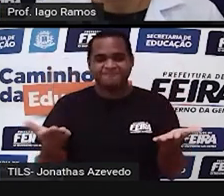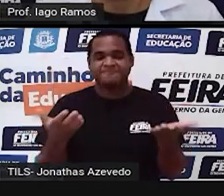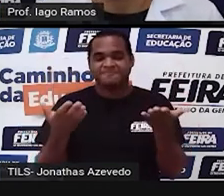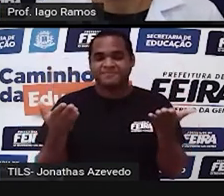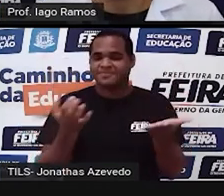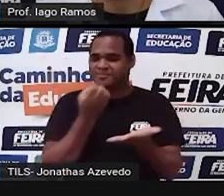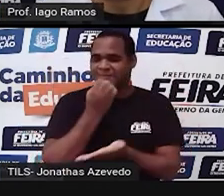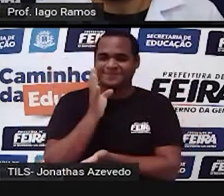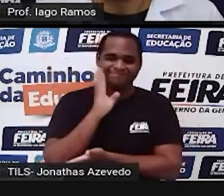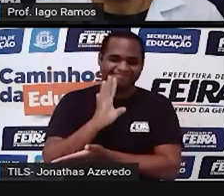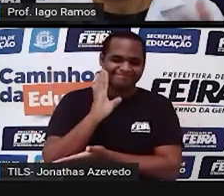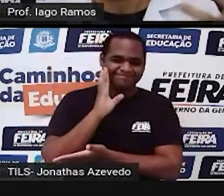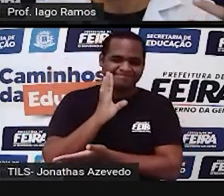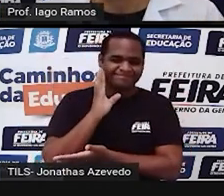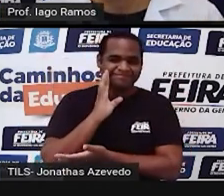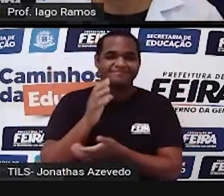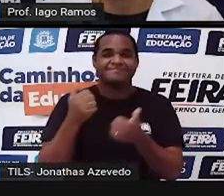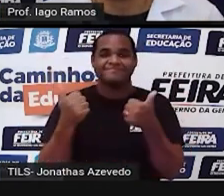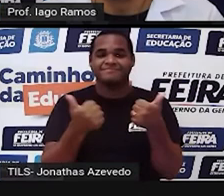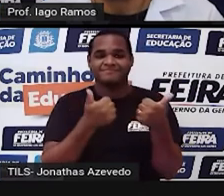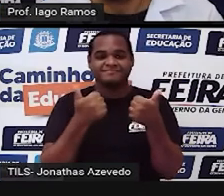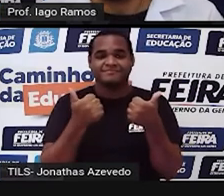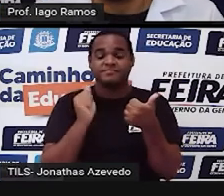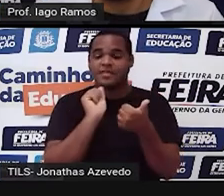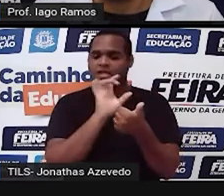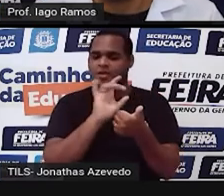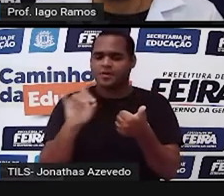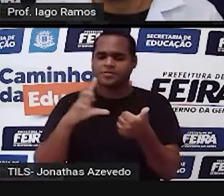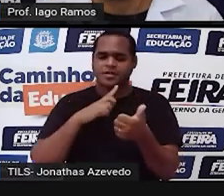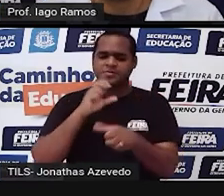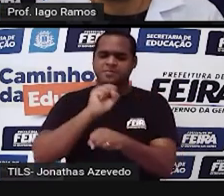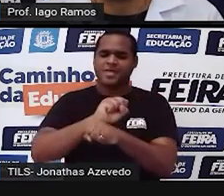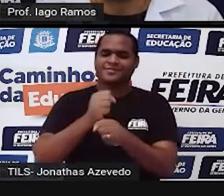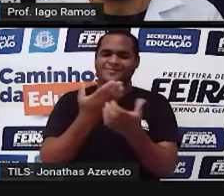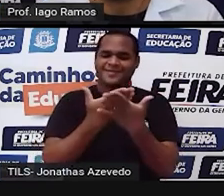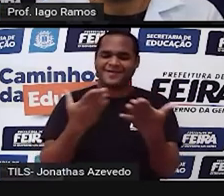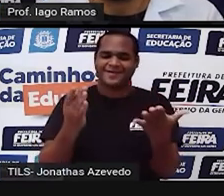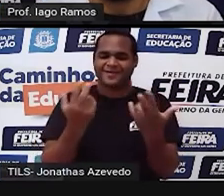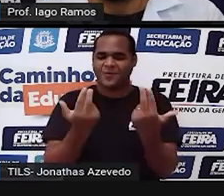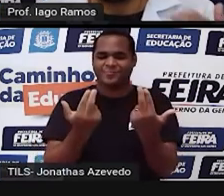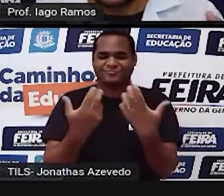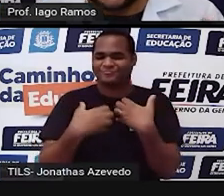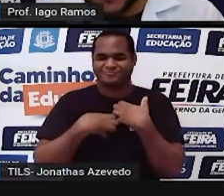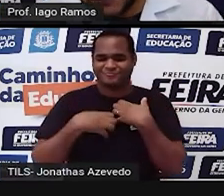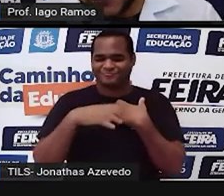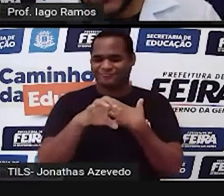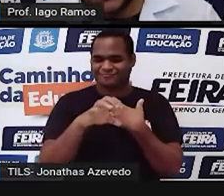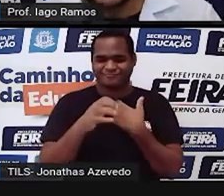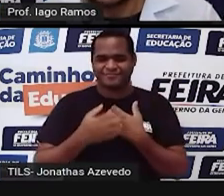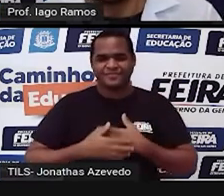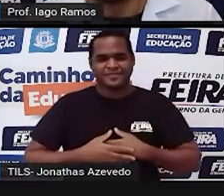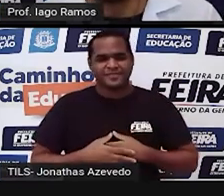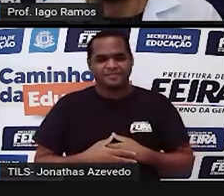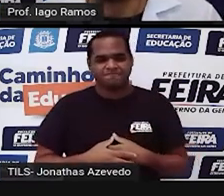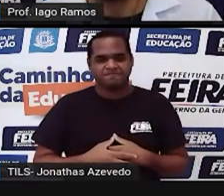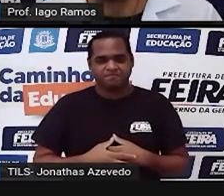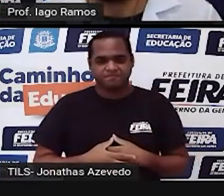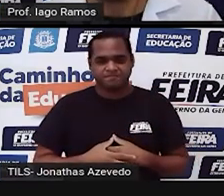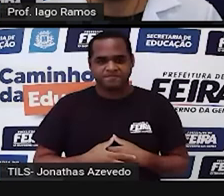sendo muito bacana, tá? Eu espero que você também tenha essa mesma sensação que eu. Então, vamos lá? Olha só.